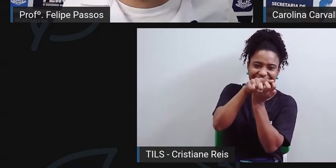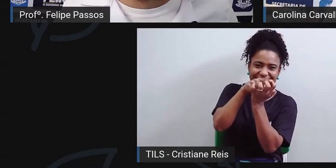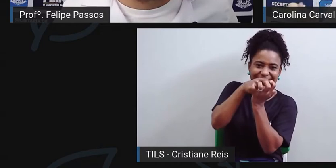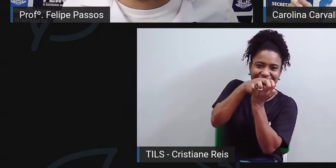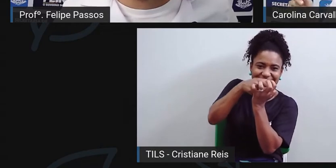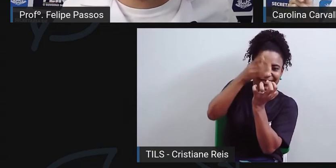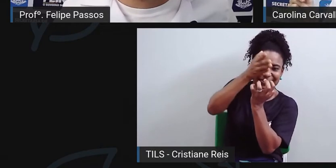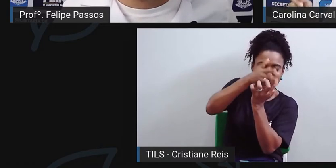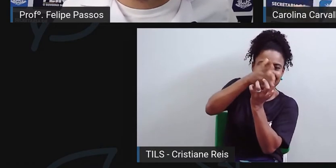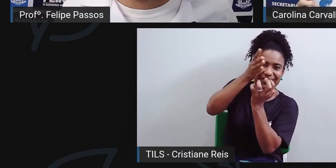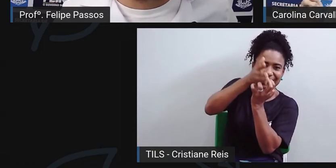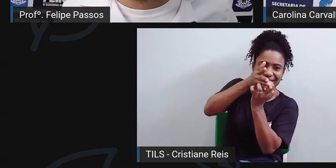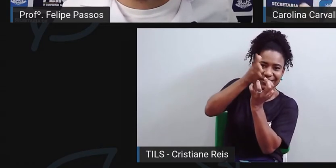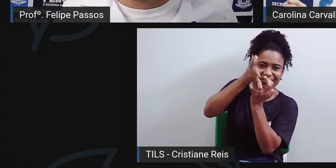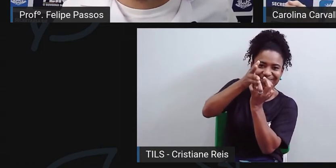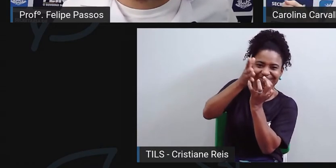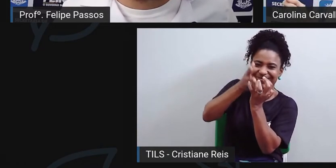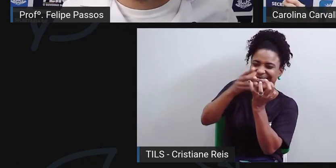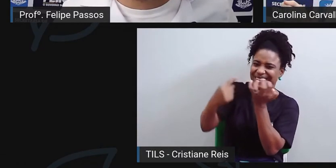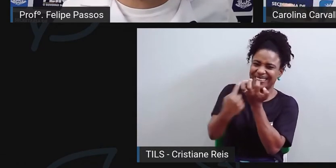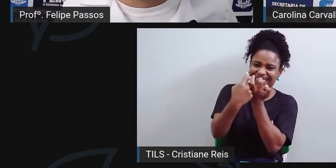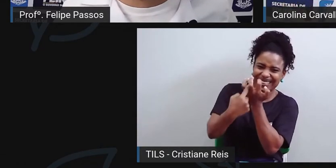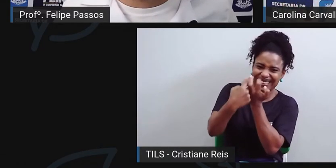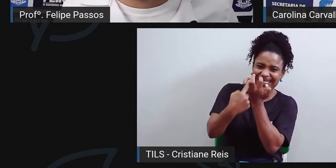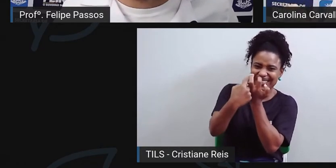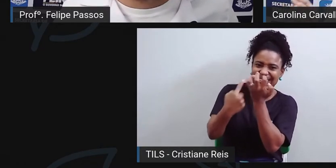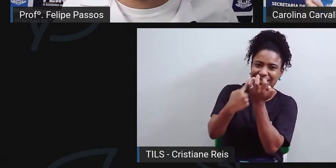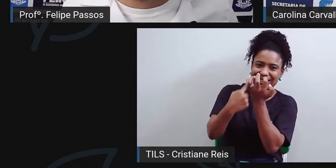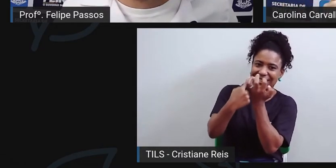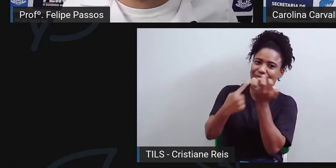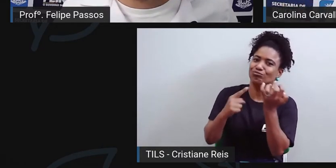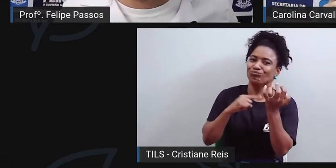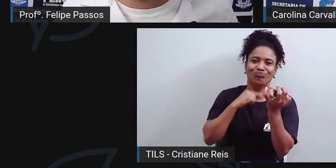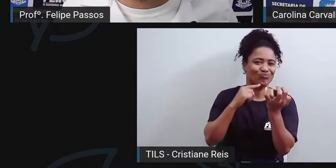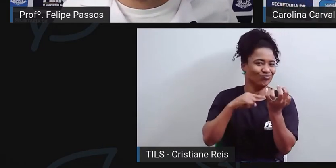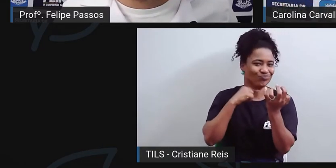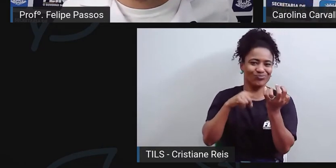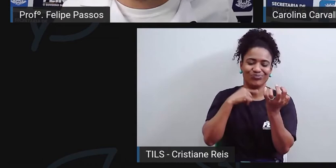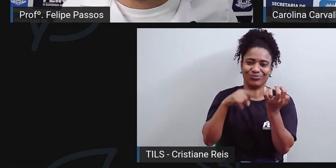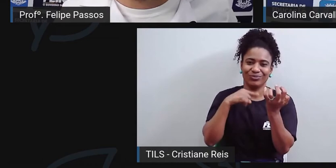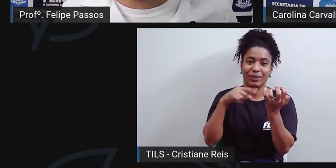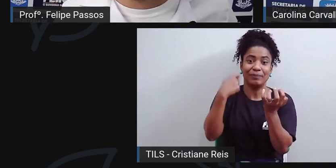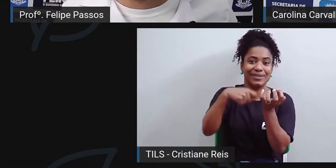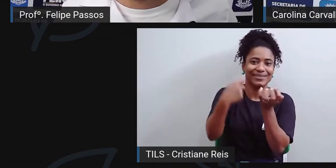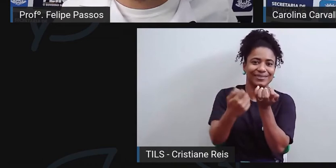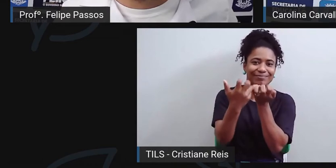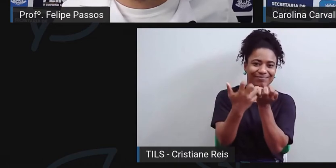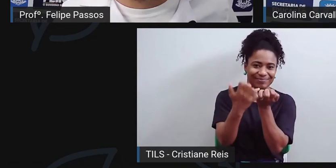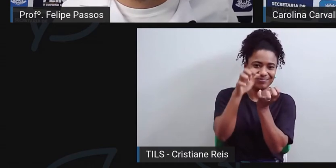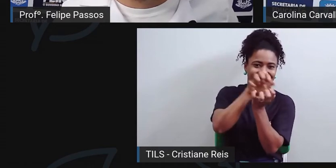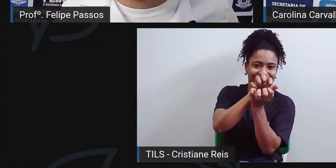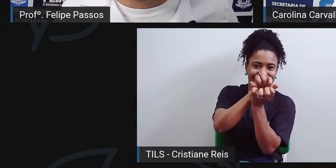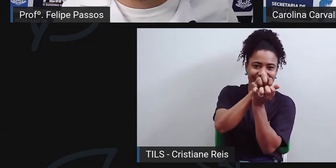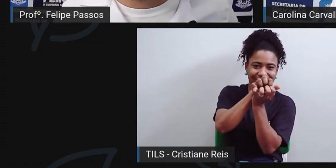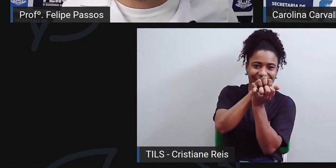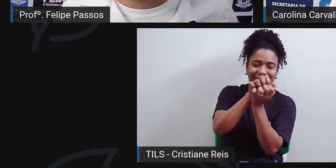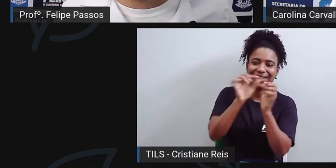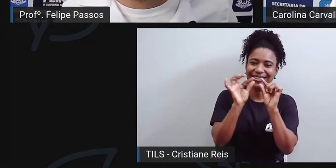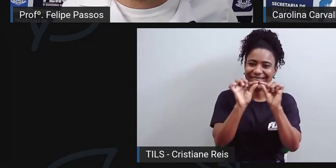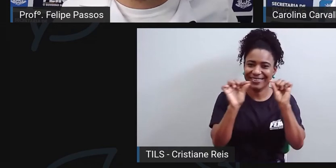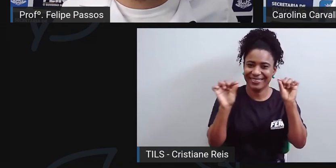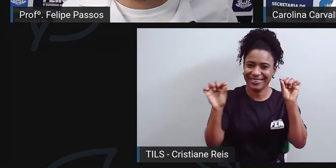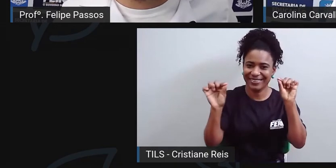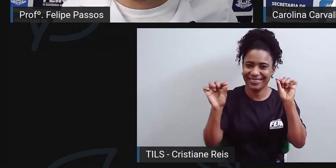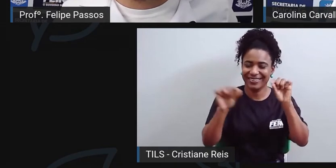escova, eu não vou conseguir limpar adequadamente. Então, pra isso, eu preciso usar o fio dental. Então, o fio dental